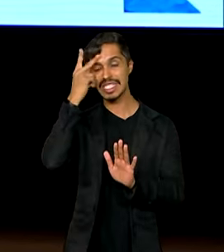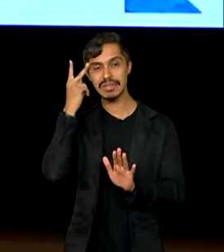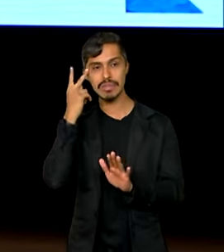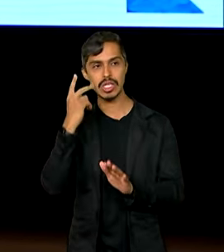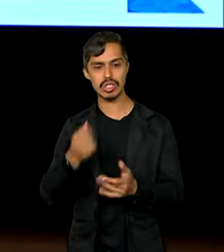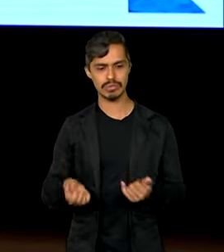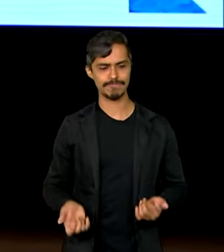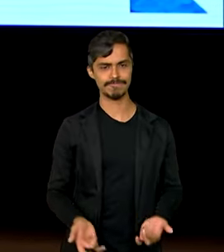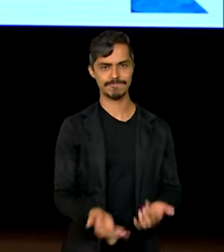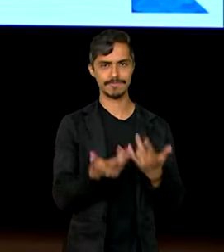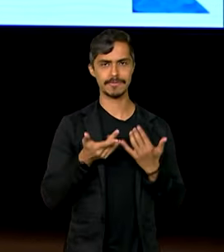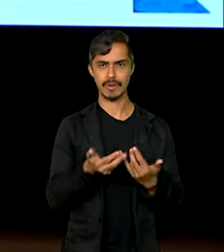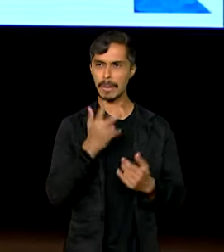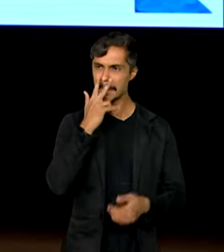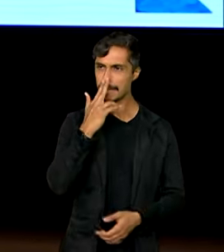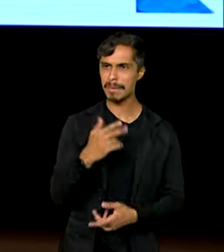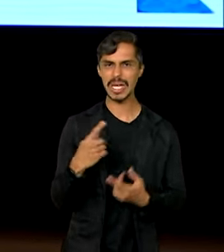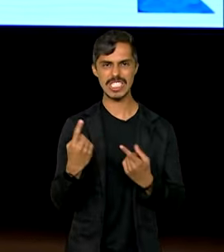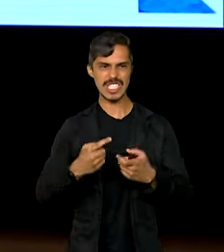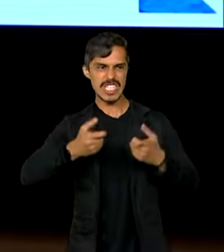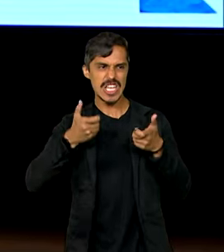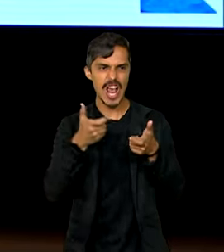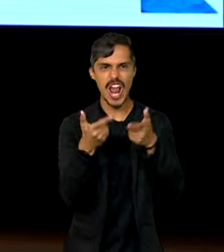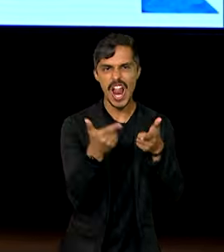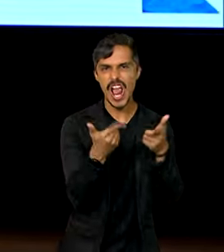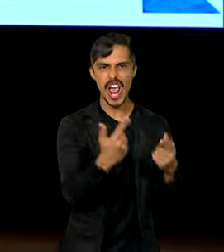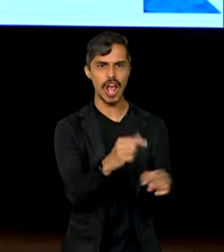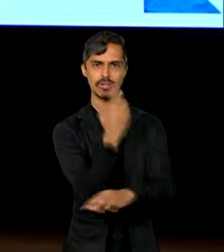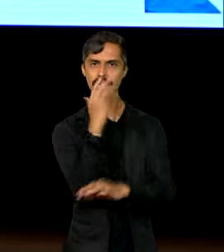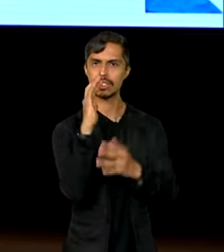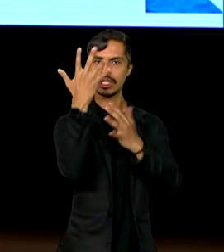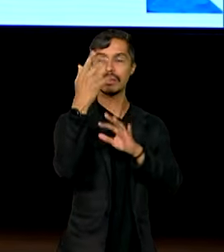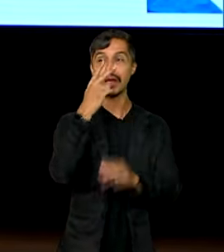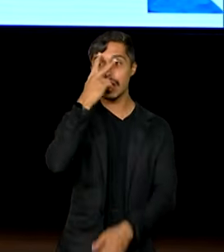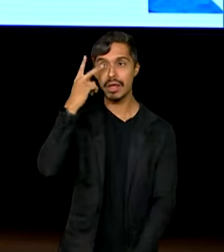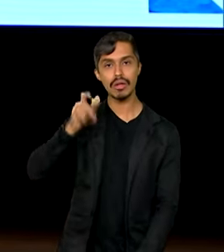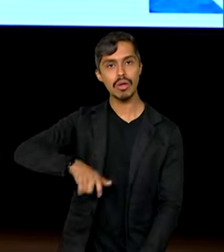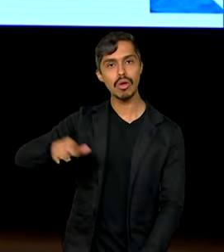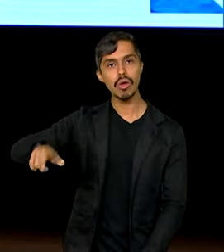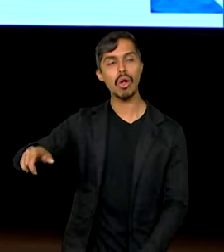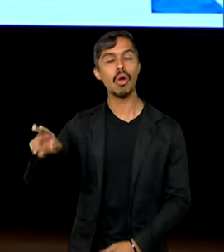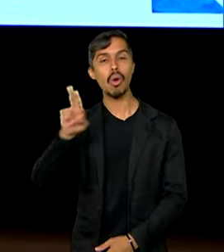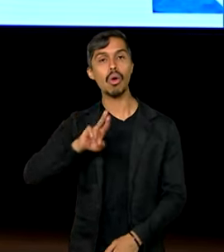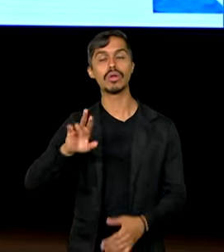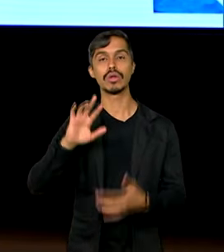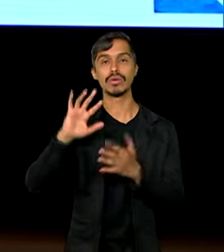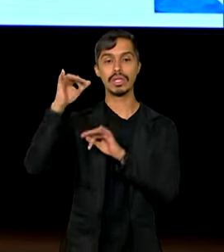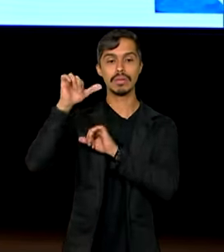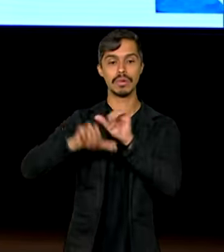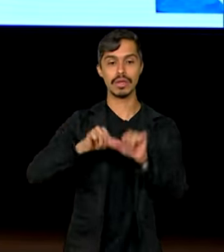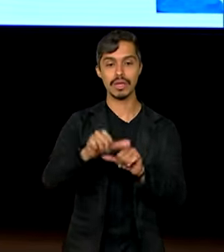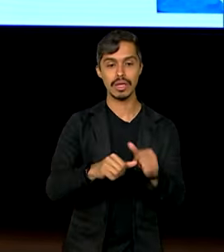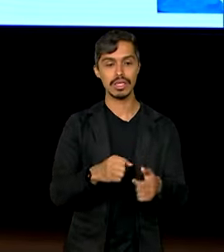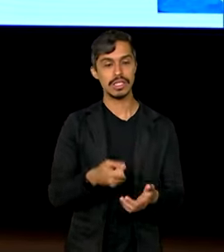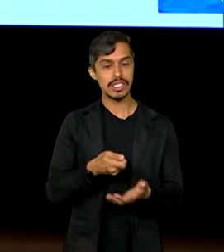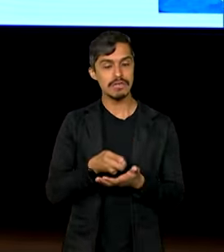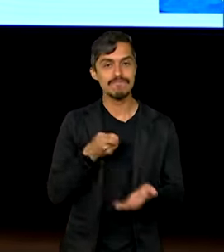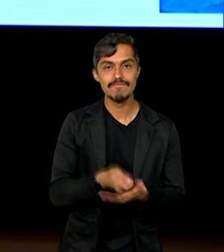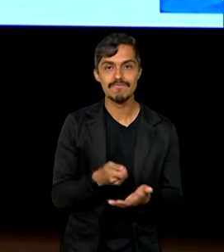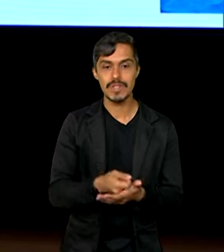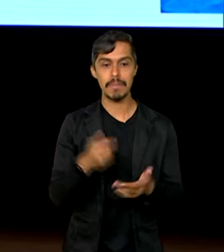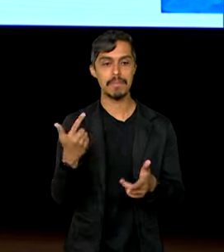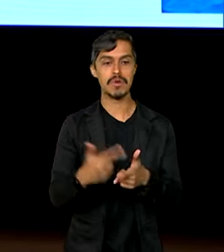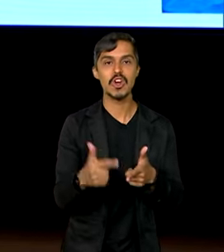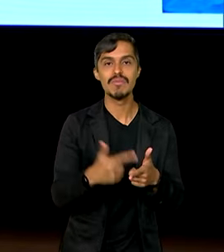terrorismo climático onde as pessoas estão usando a mudança do clima para agravar mais ainda o problema.